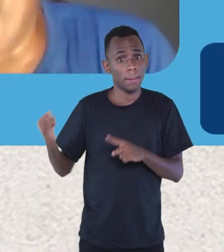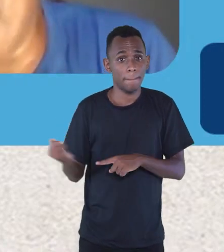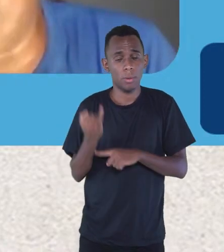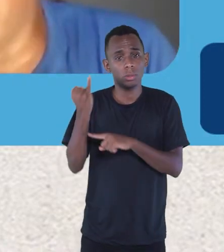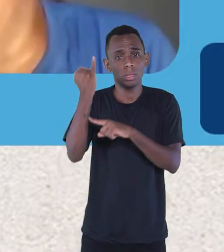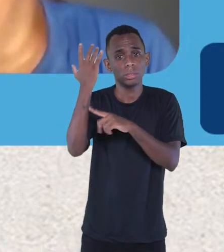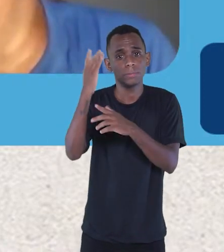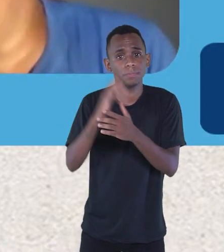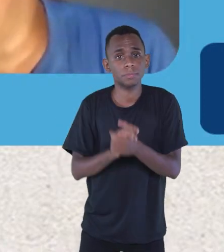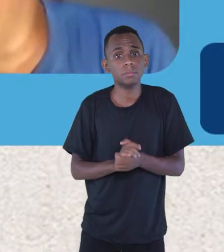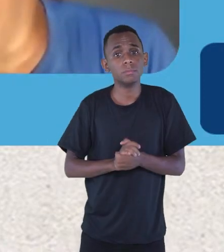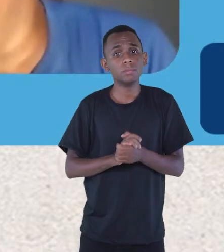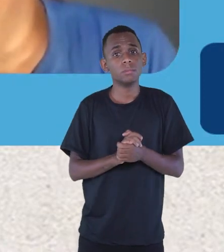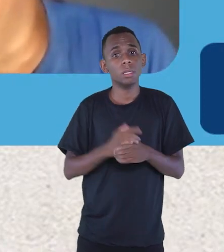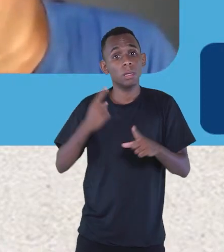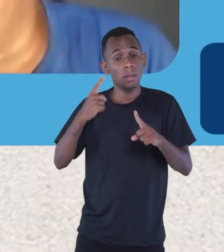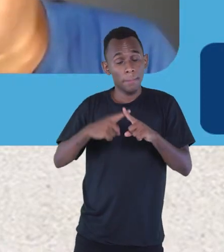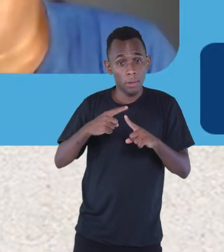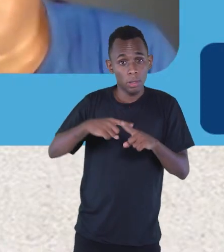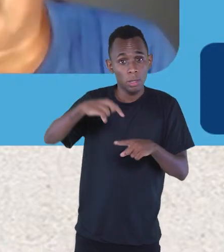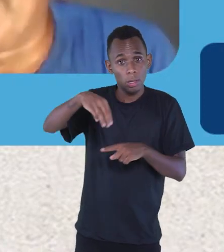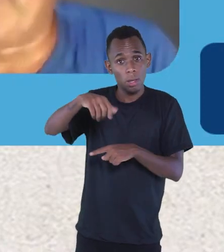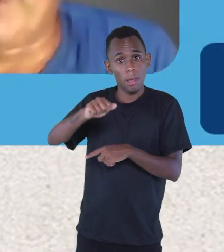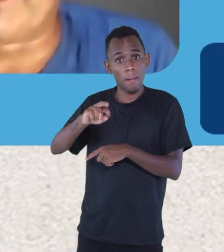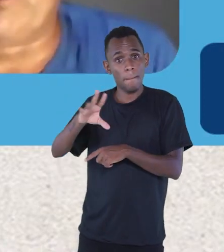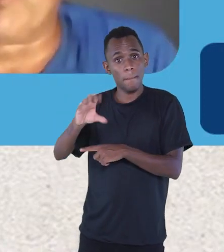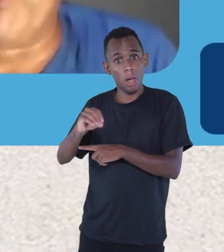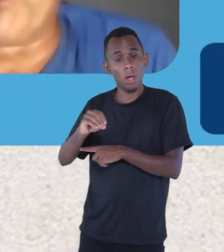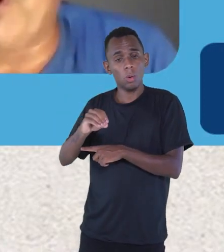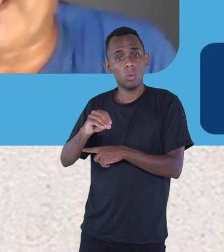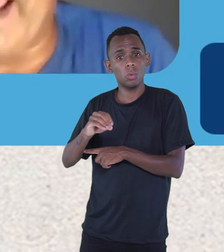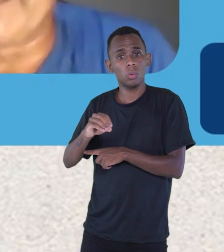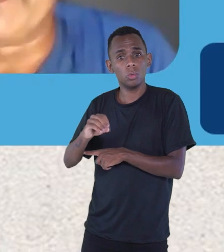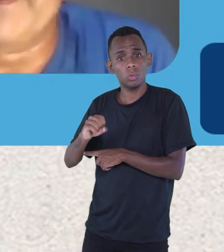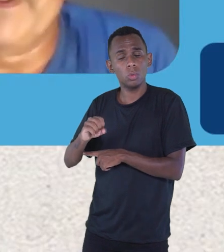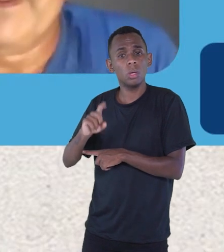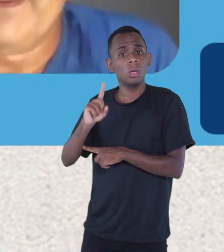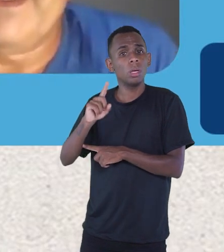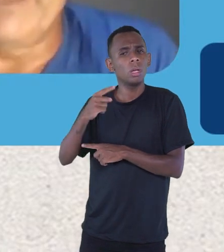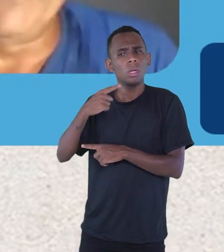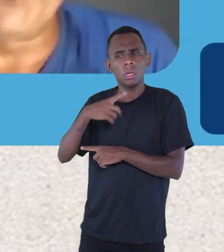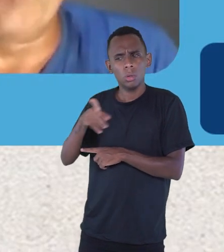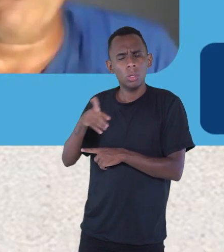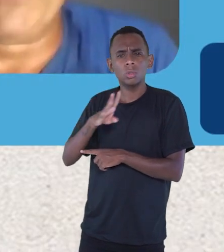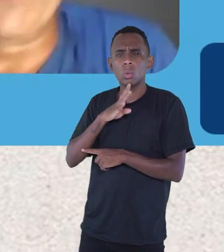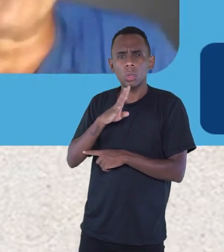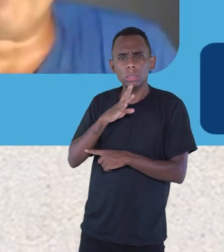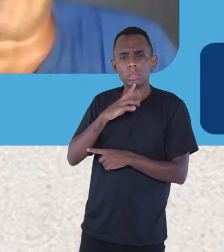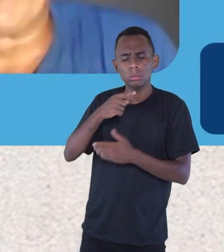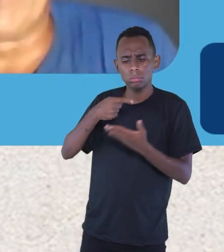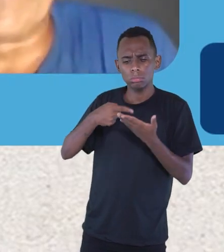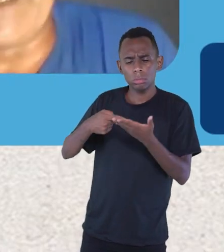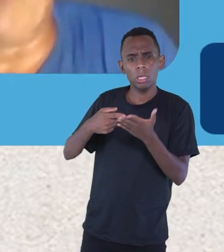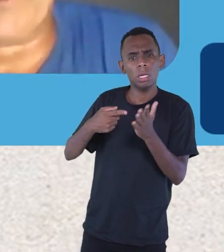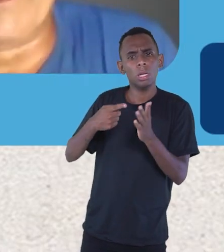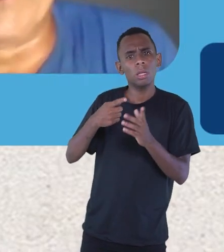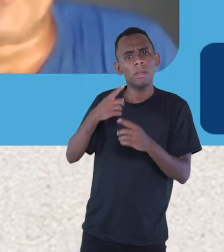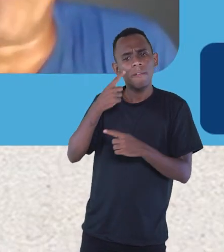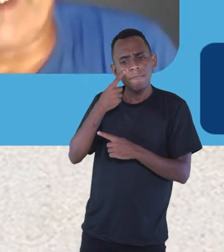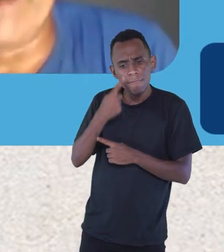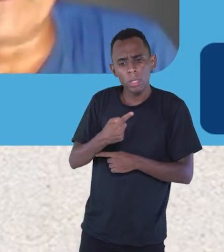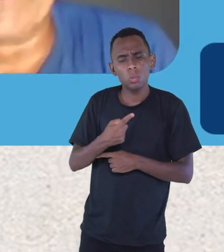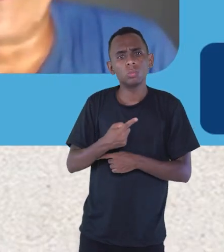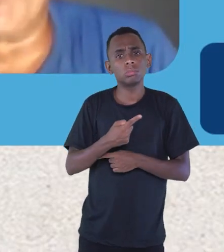porque o Marco Aurélio, ele conheceu os meus cordéis e ele enxergou neles um potencial